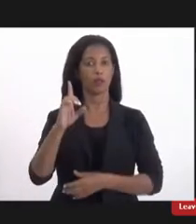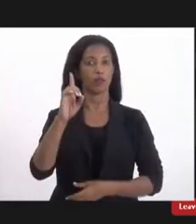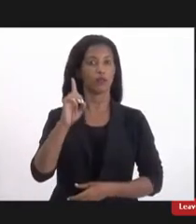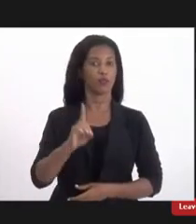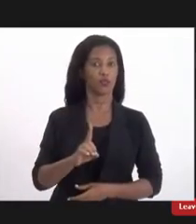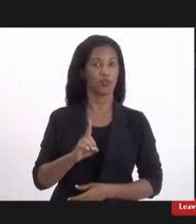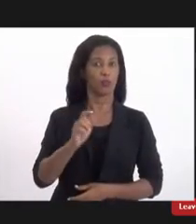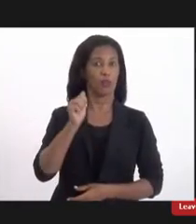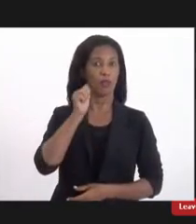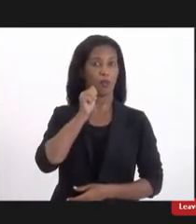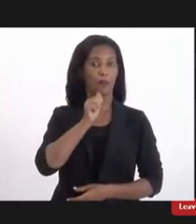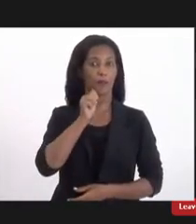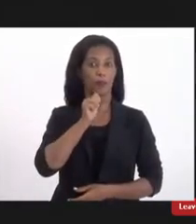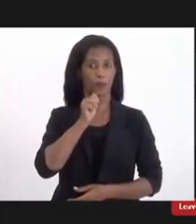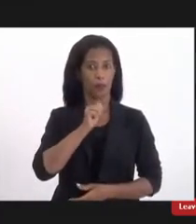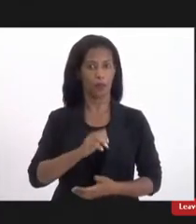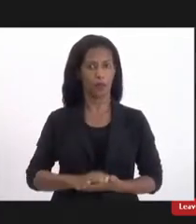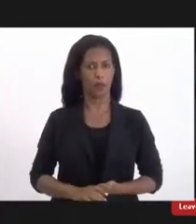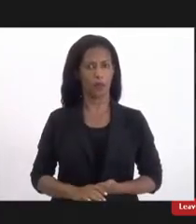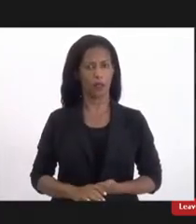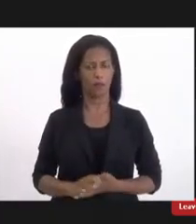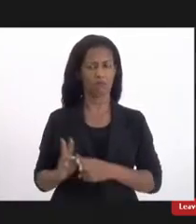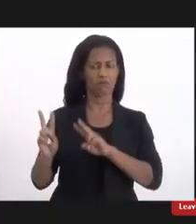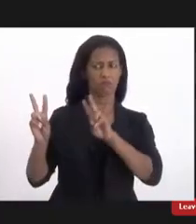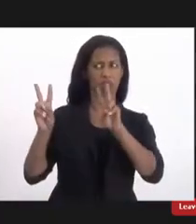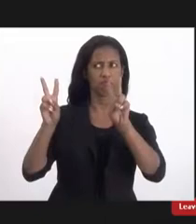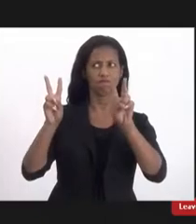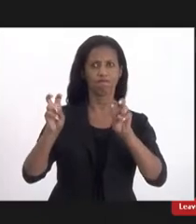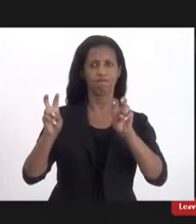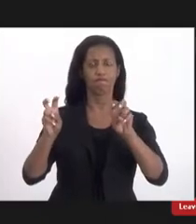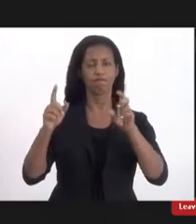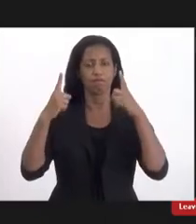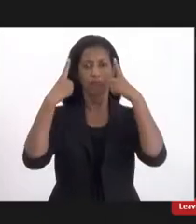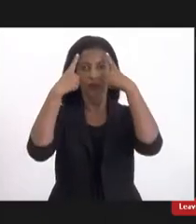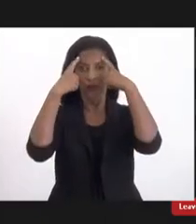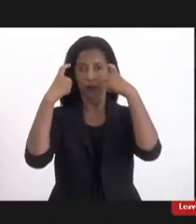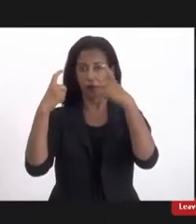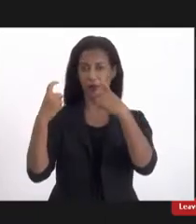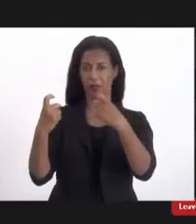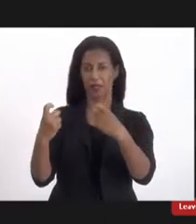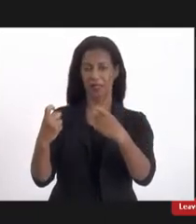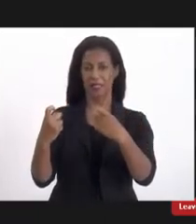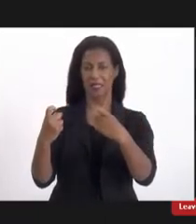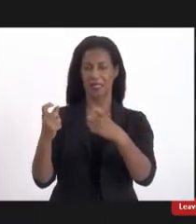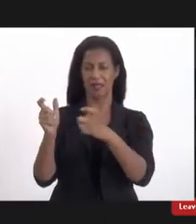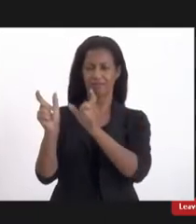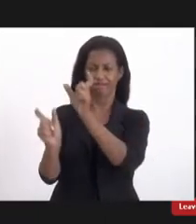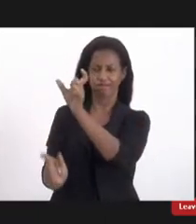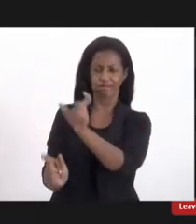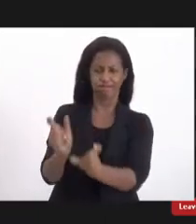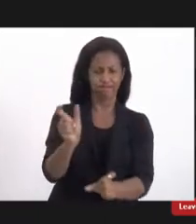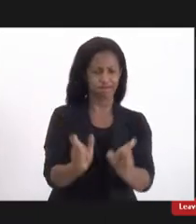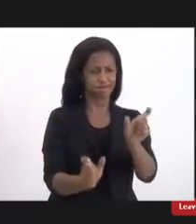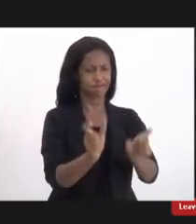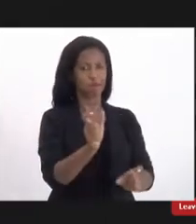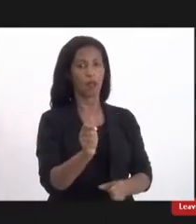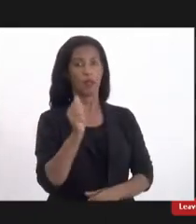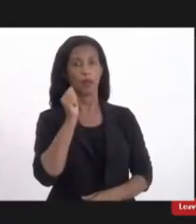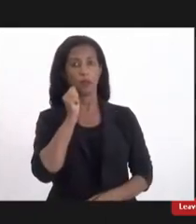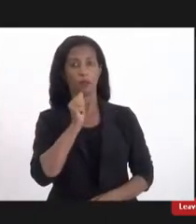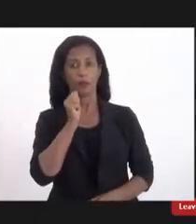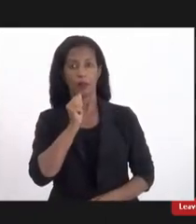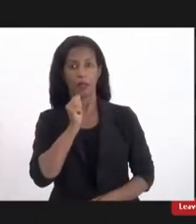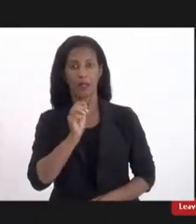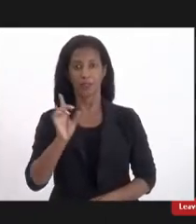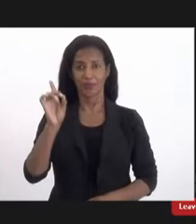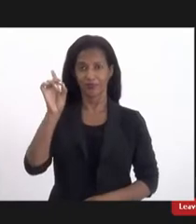Mulher e nós vamos tratar sobre a violência às mulheres com deficiência.